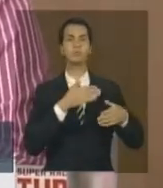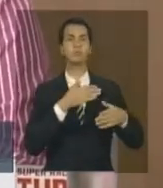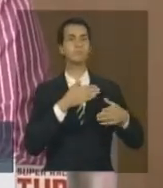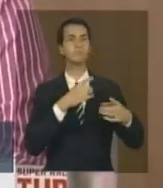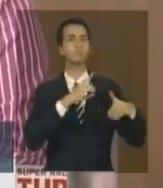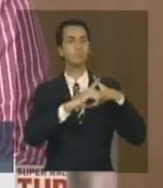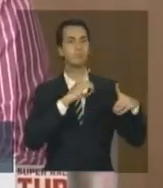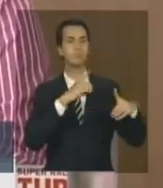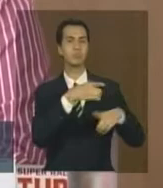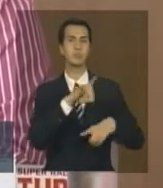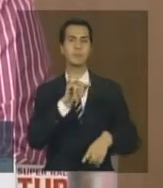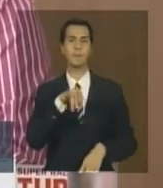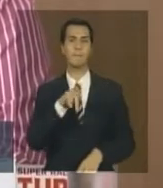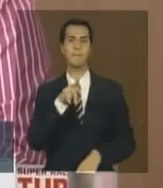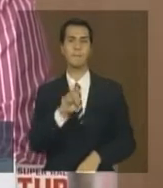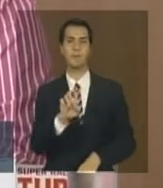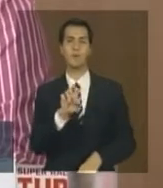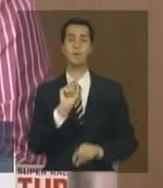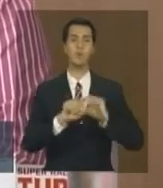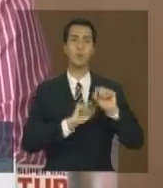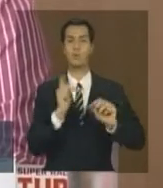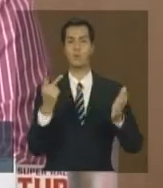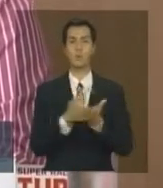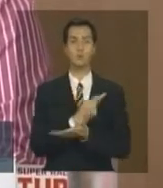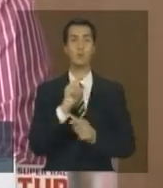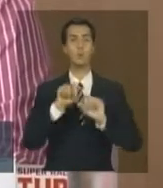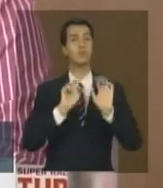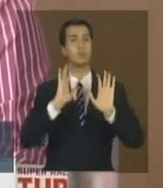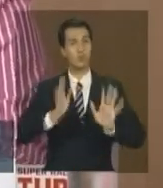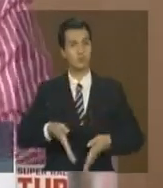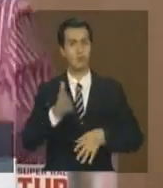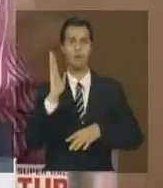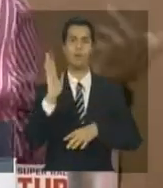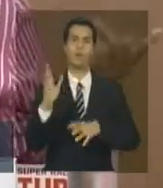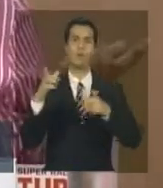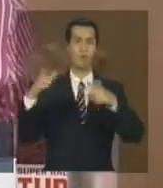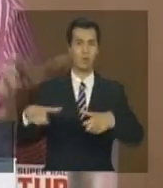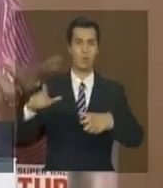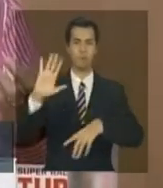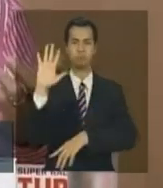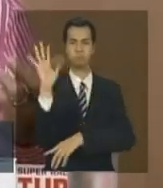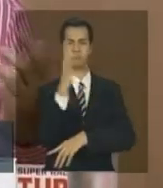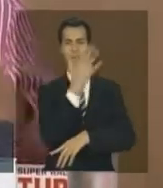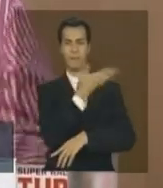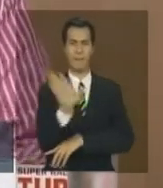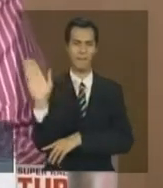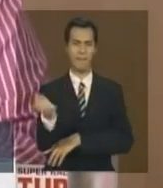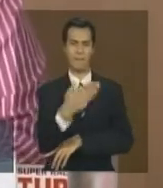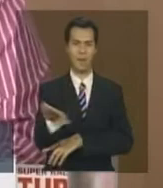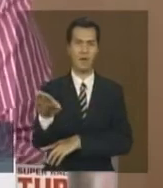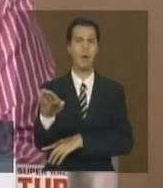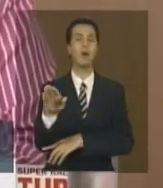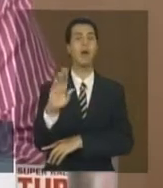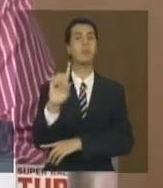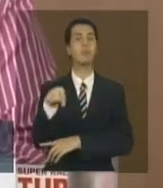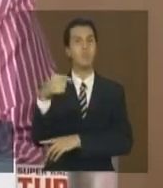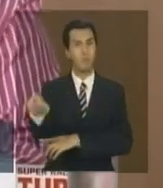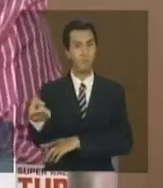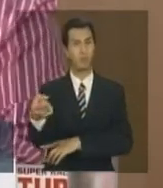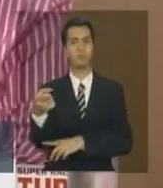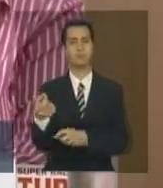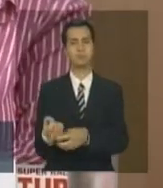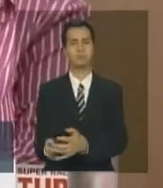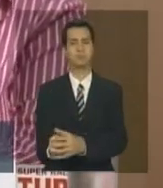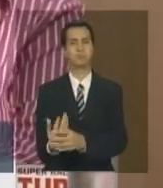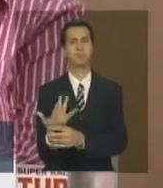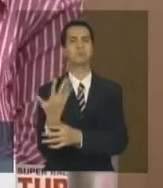que está crescendo nesses biomas. Nós estamos divulgando a metodologia para saber o que desmata e o que está em regeneração. Vocês se lembram que o Terra